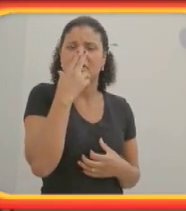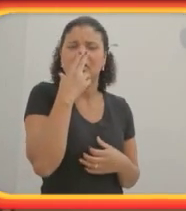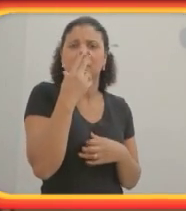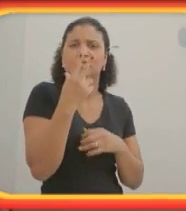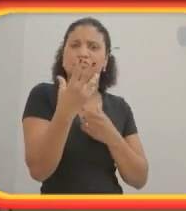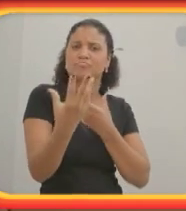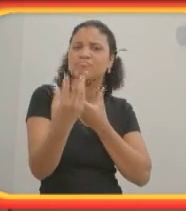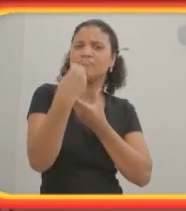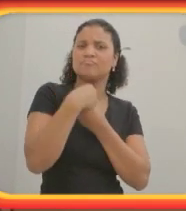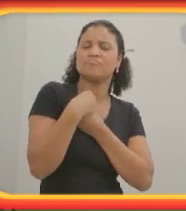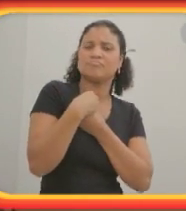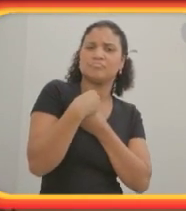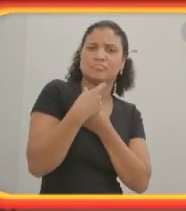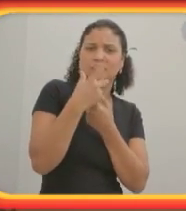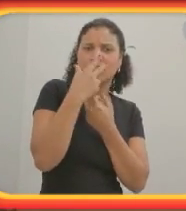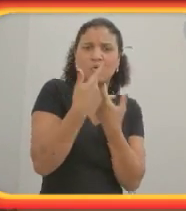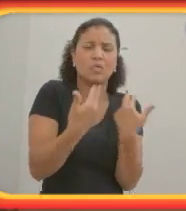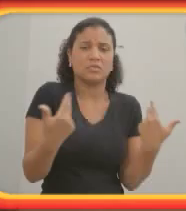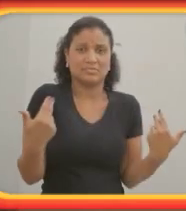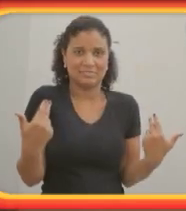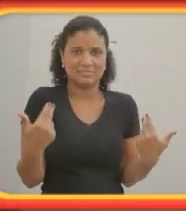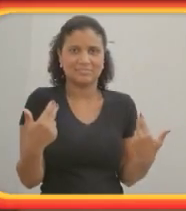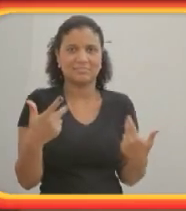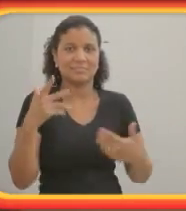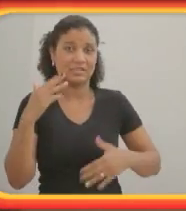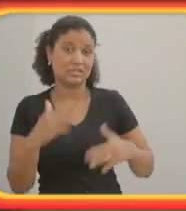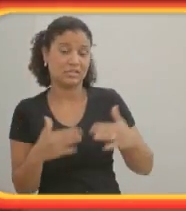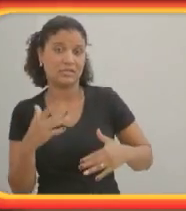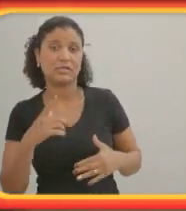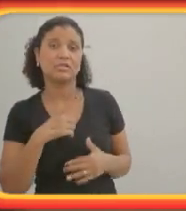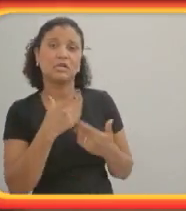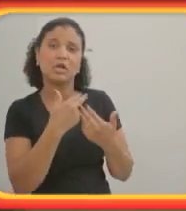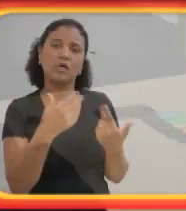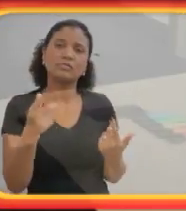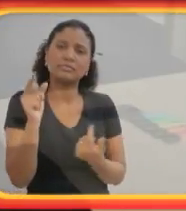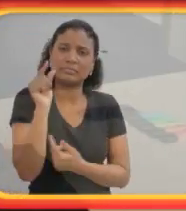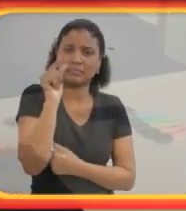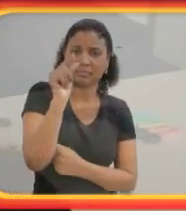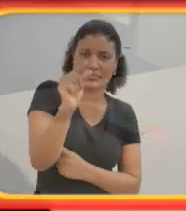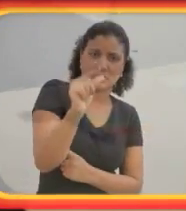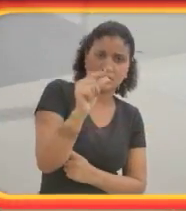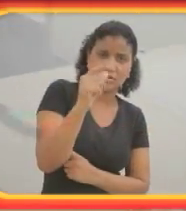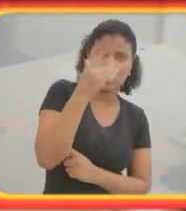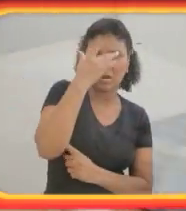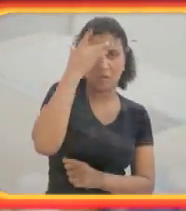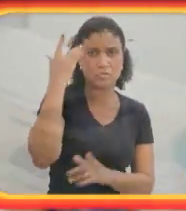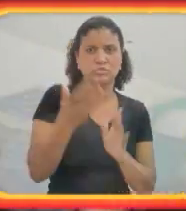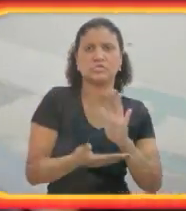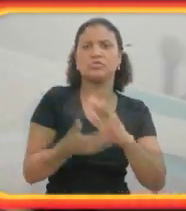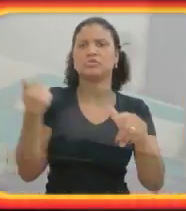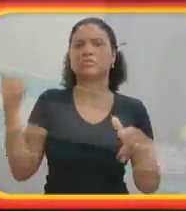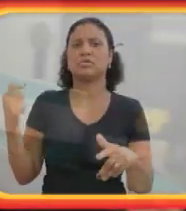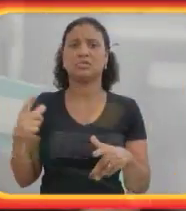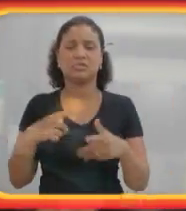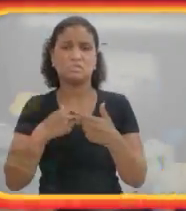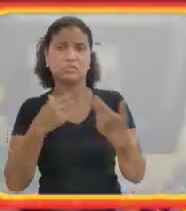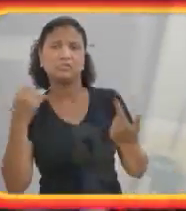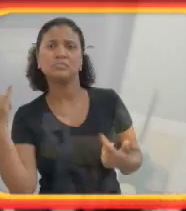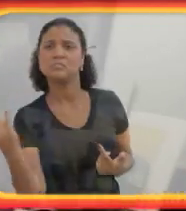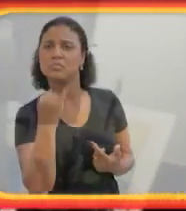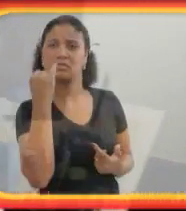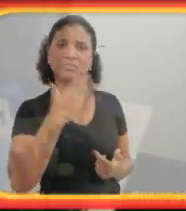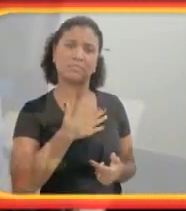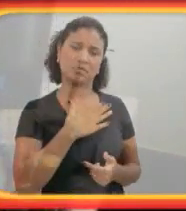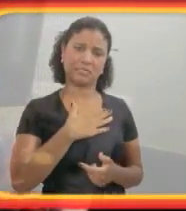outras coisas. Talvez seja uma coisa muito pequena. Tem coisas que são importantes para mim, que não são importantes para os